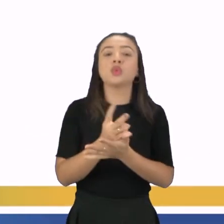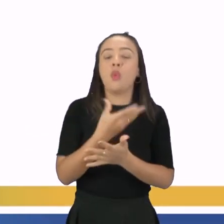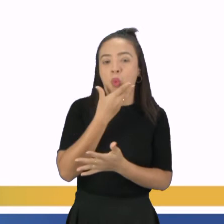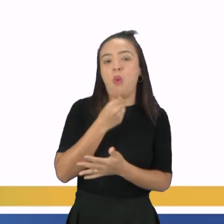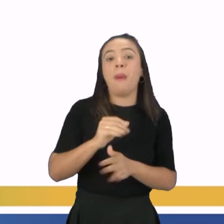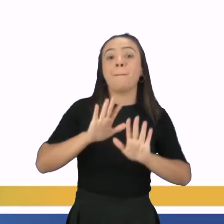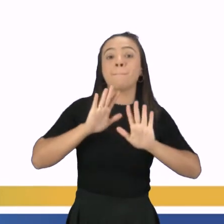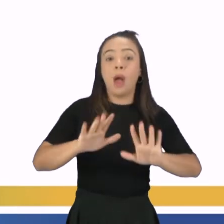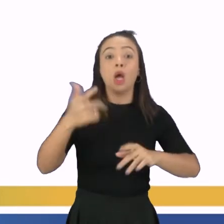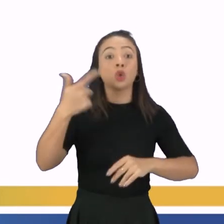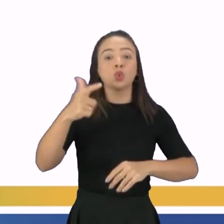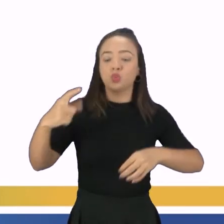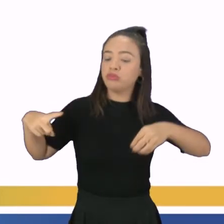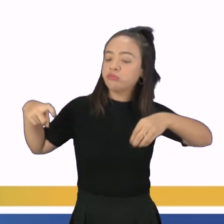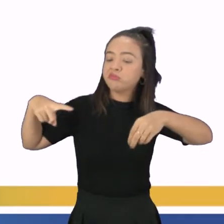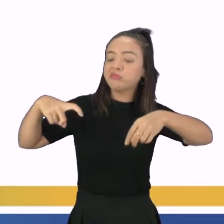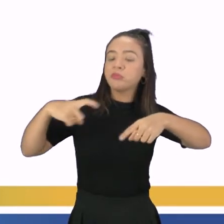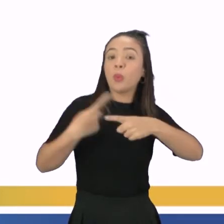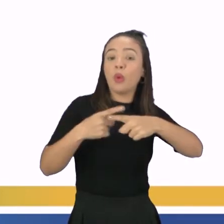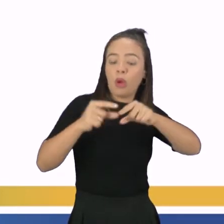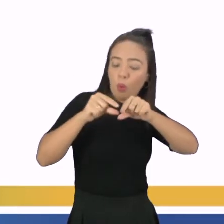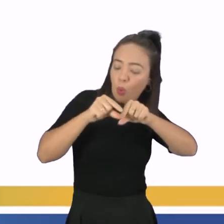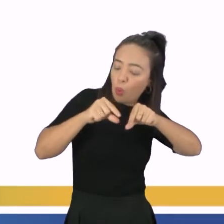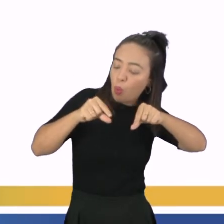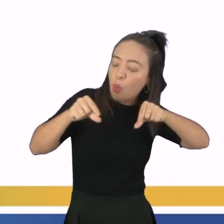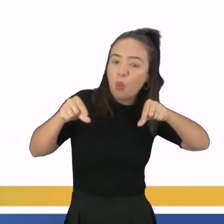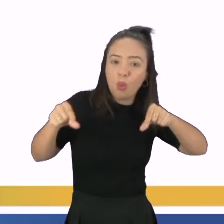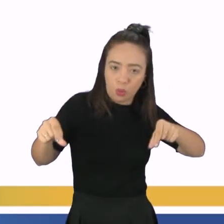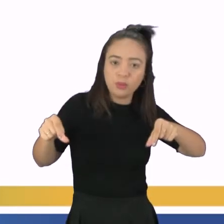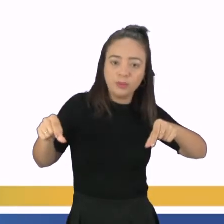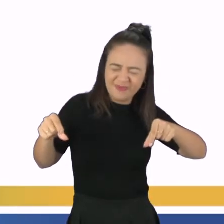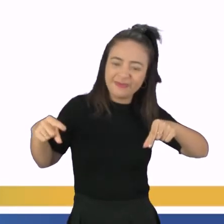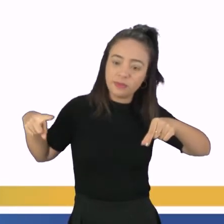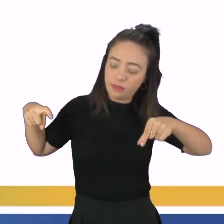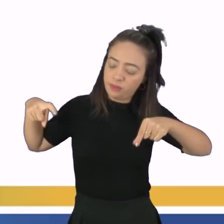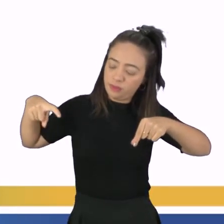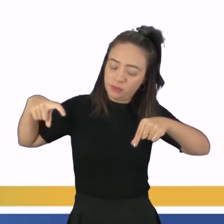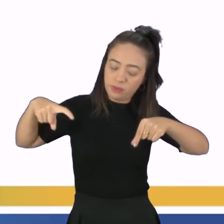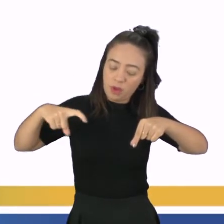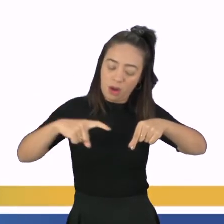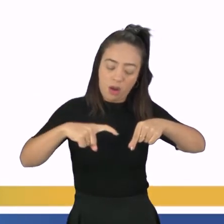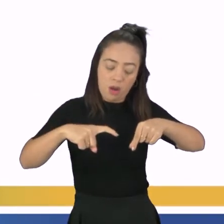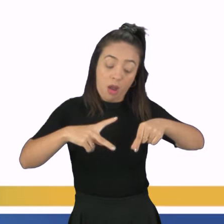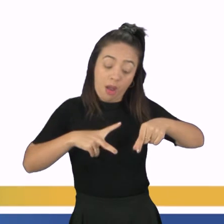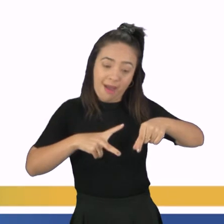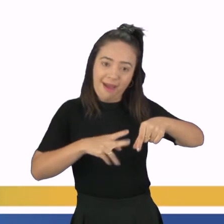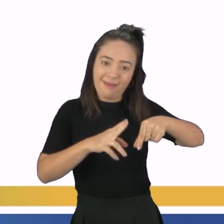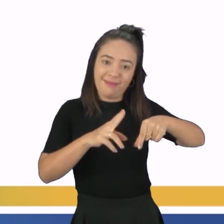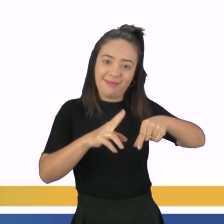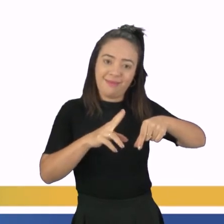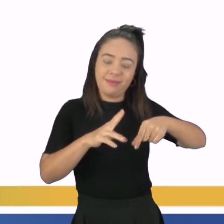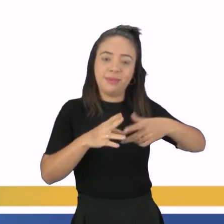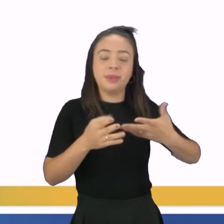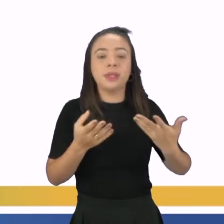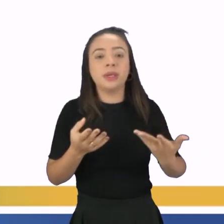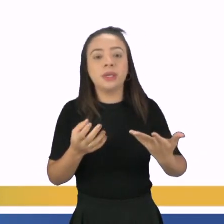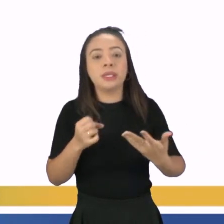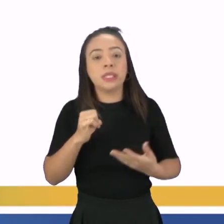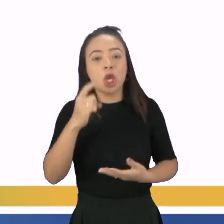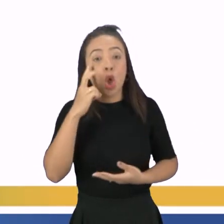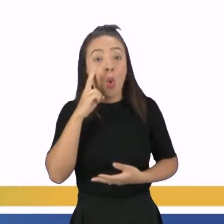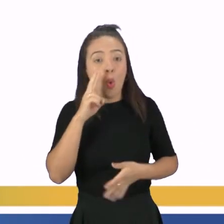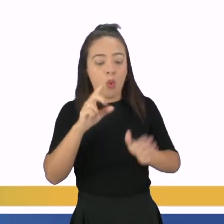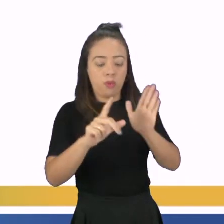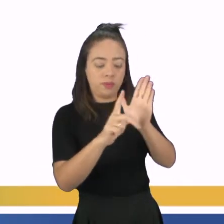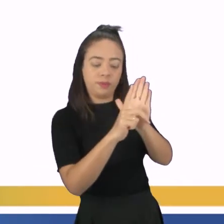vai ter espermatozoides, tá? Porque o caminho por onde esses gambetas passam foi cortado, tá? Olhando pra anatomia do sistema